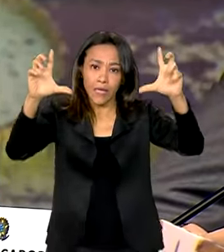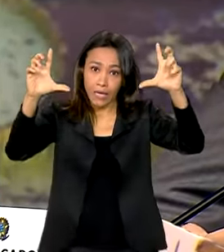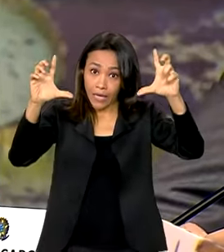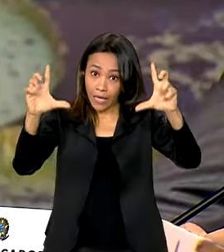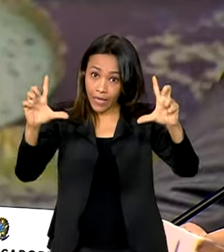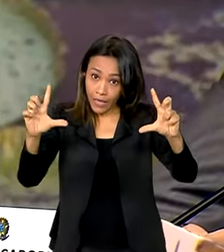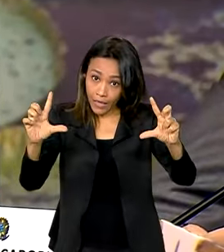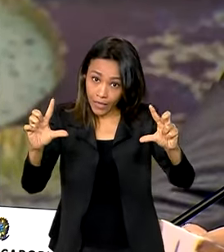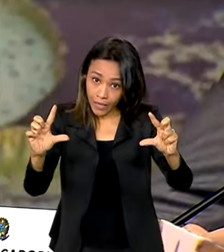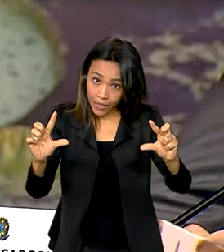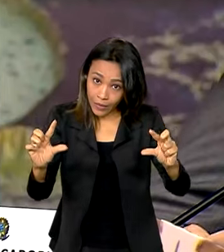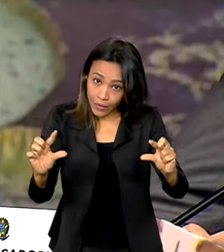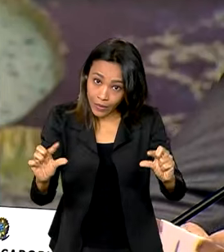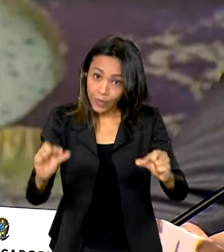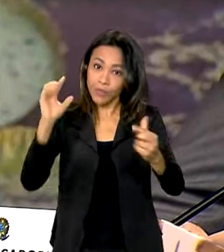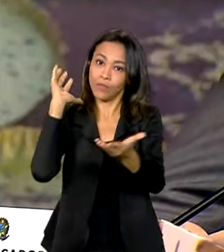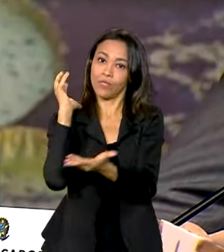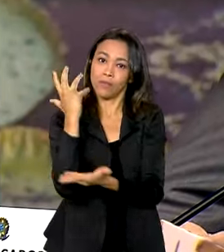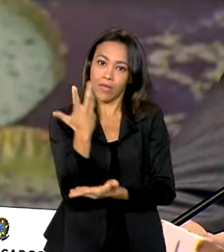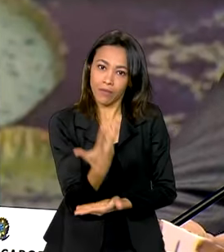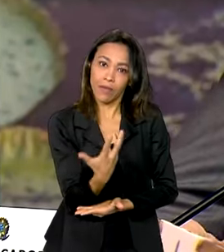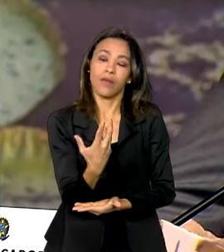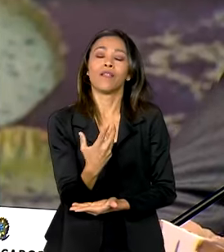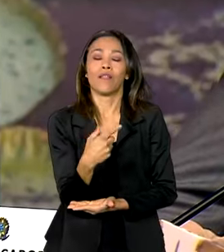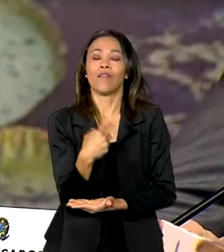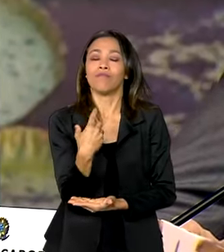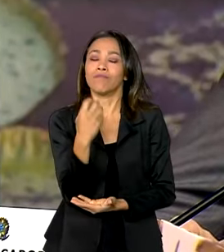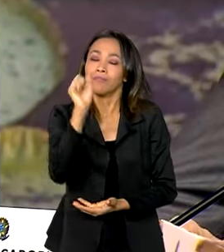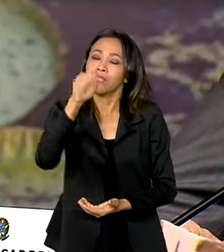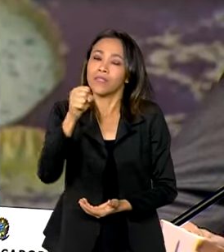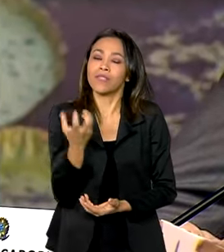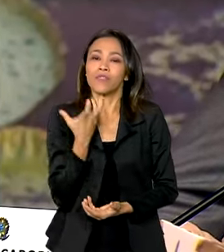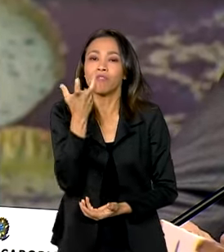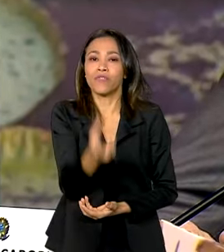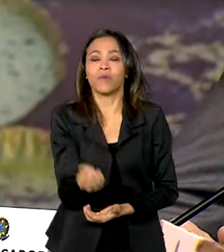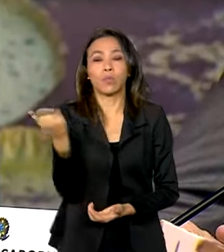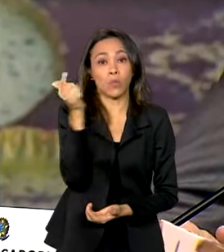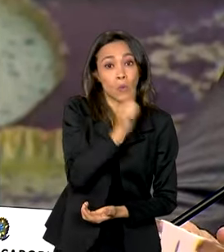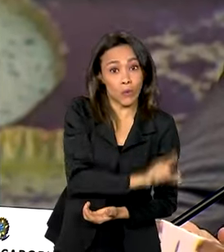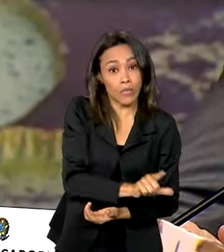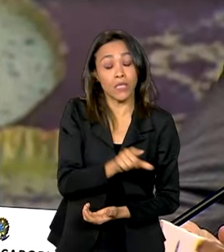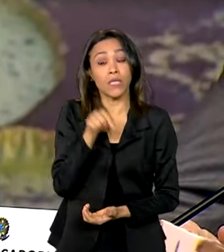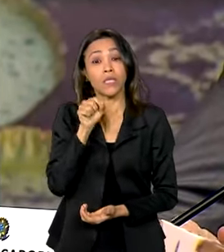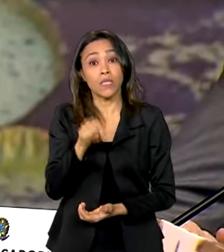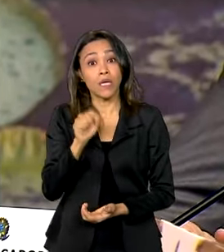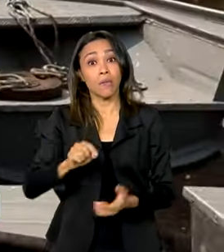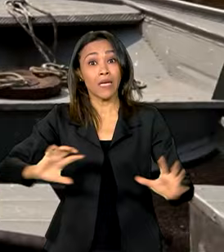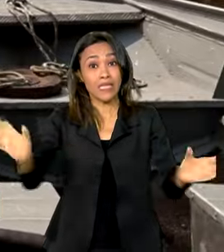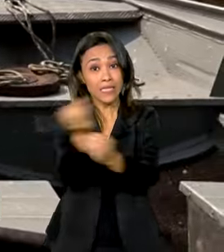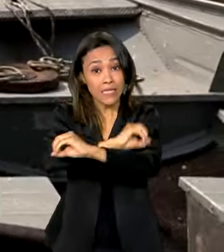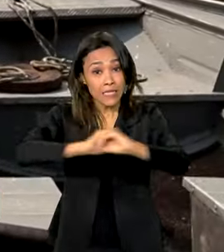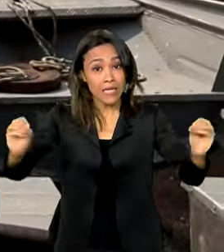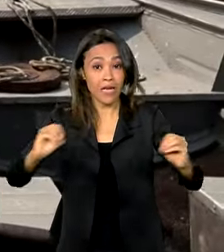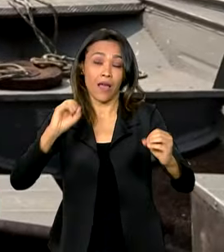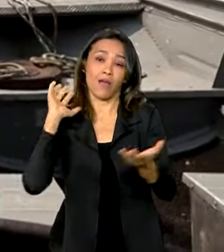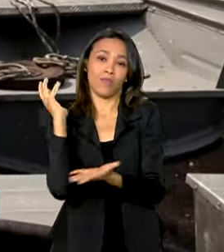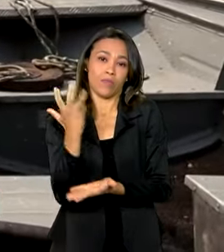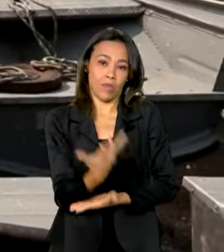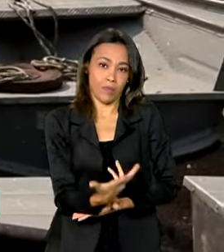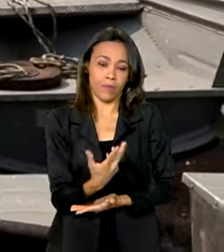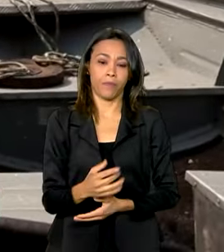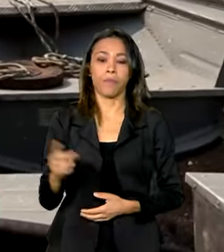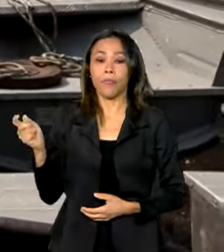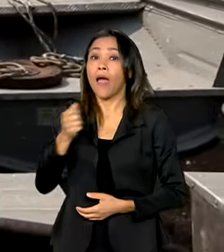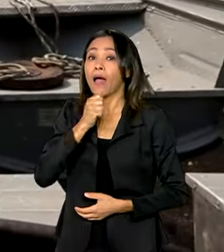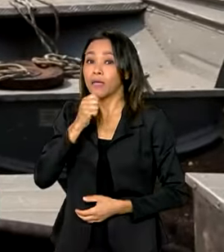continuada de desmatamento, que a gente vai poder, sim, alcançar o desmatamento zero. Além das ações de